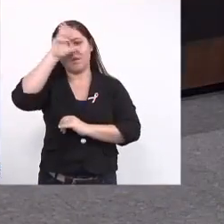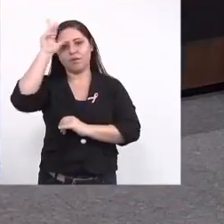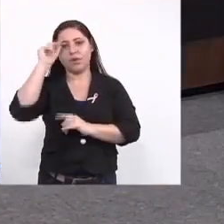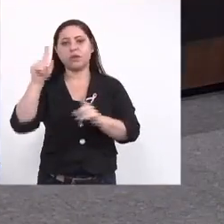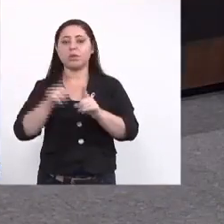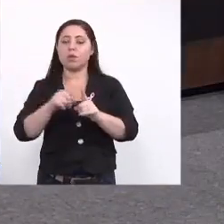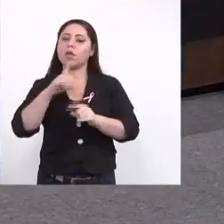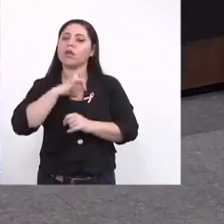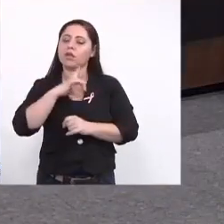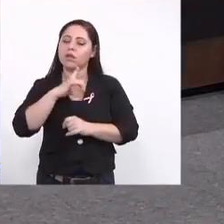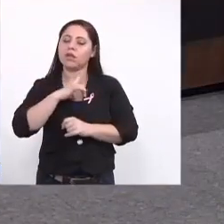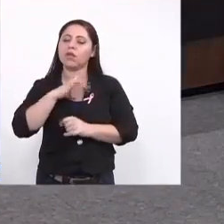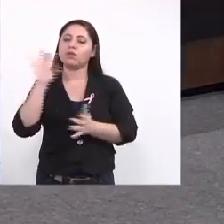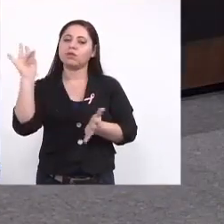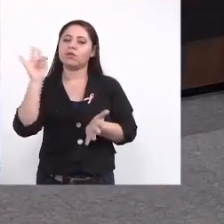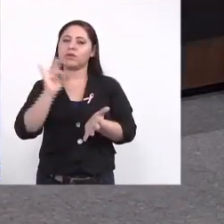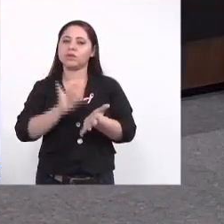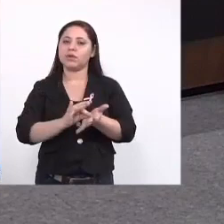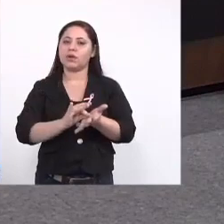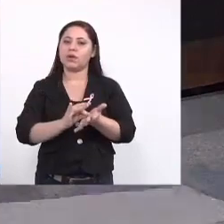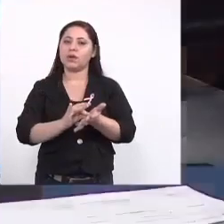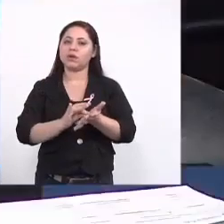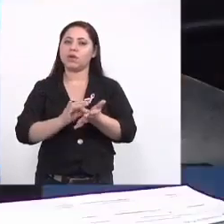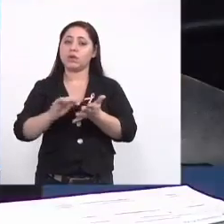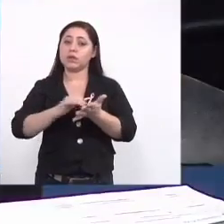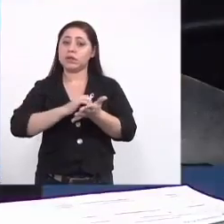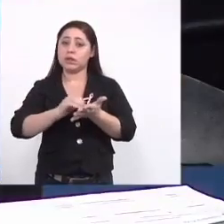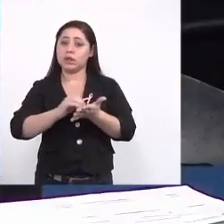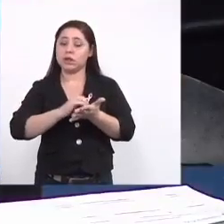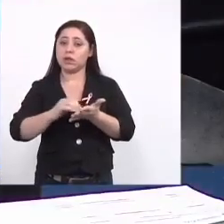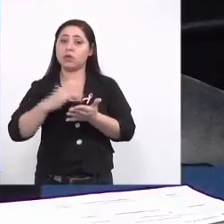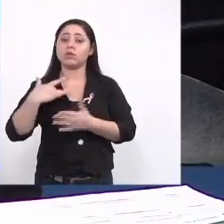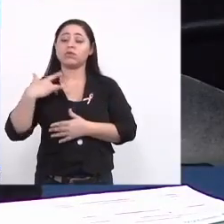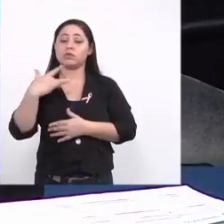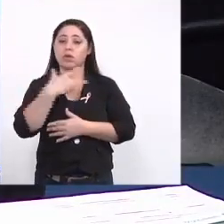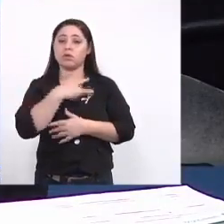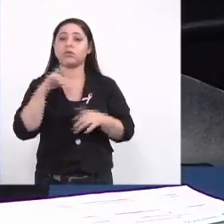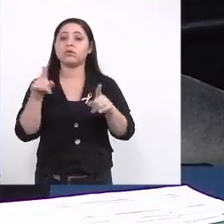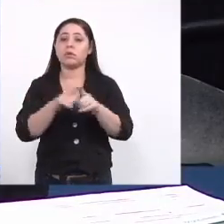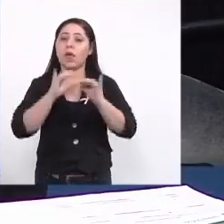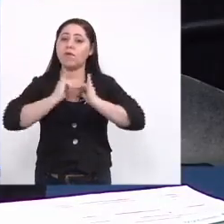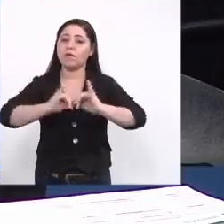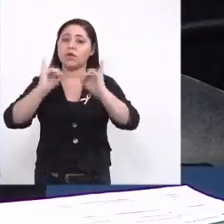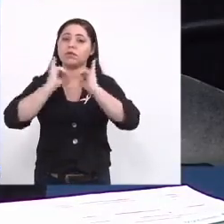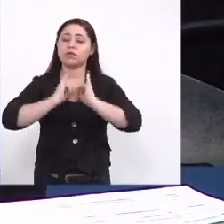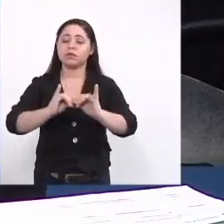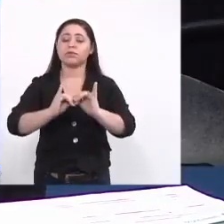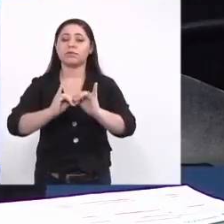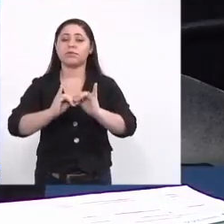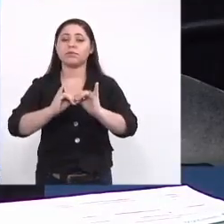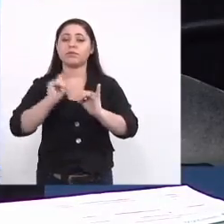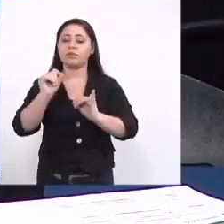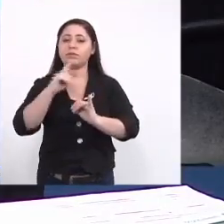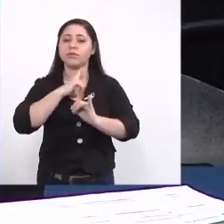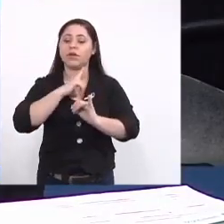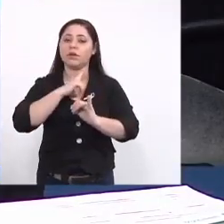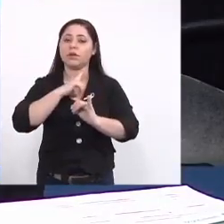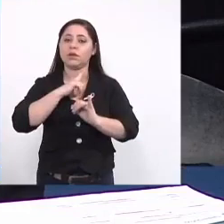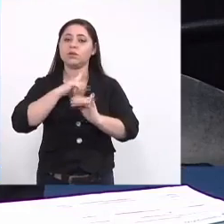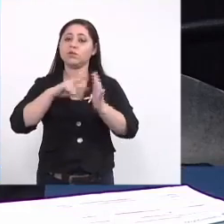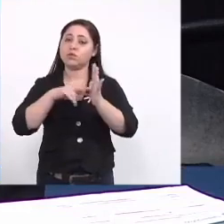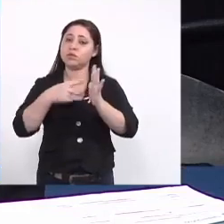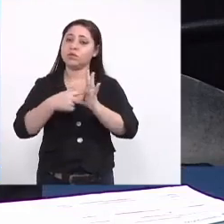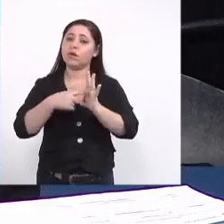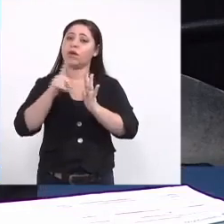que existe isso comunicando as Secretarias de Saúde também nesse sentido